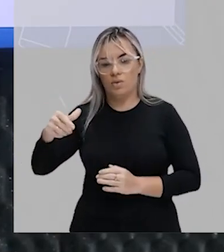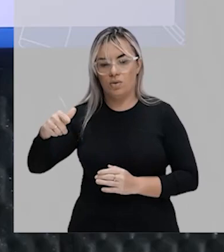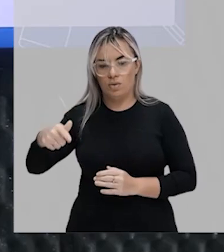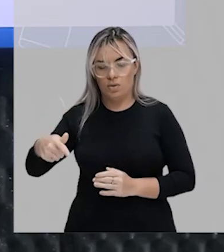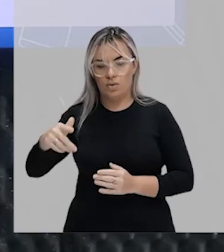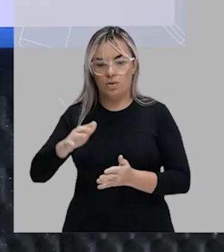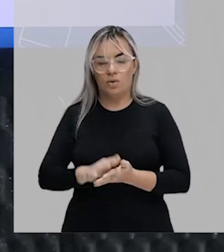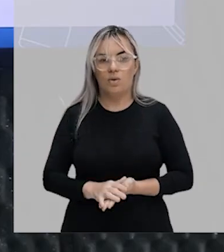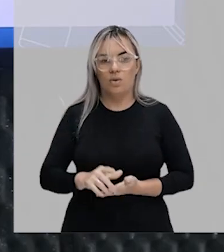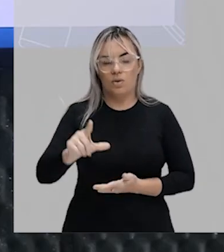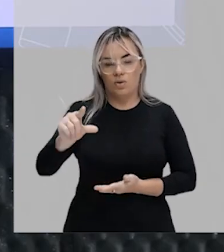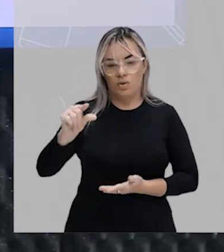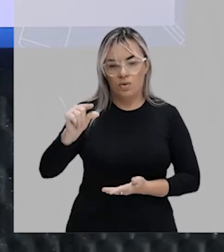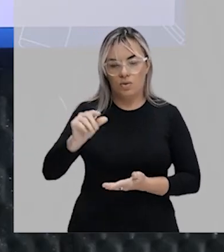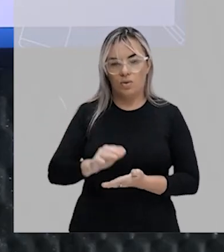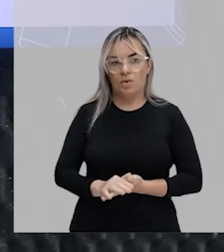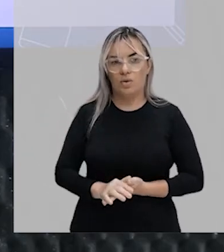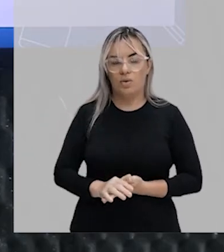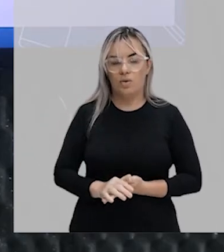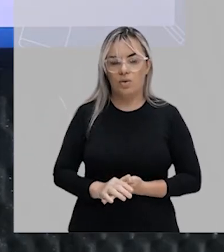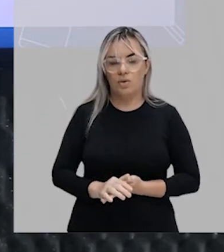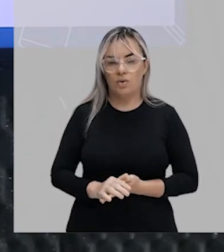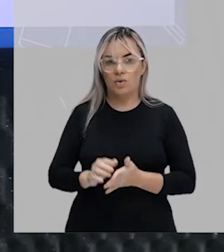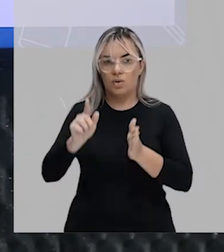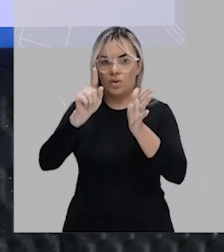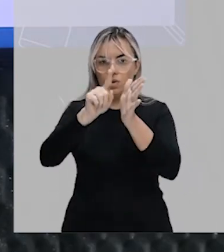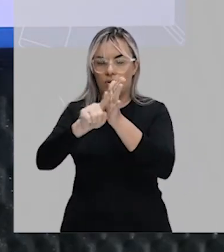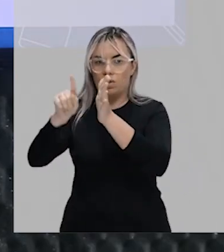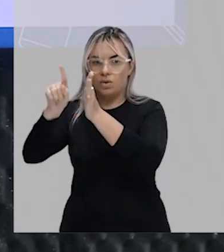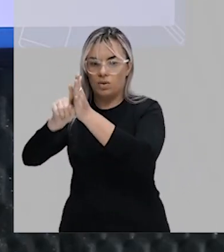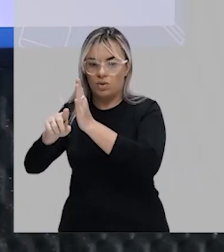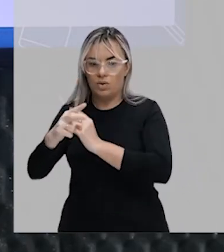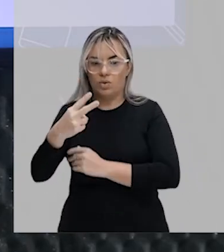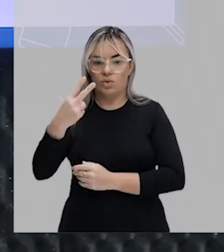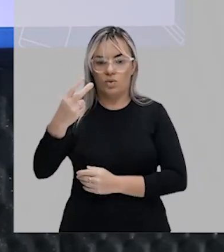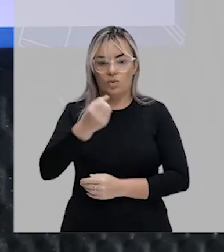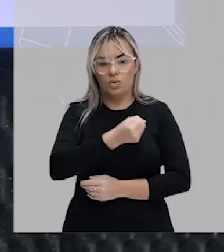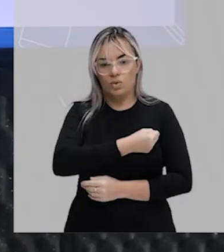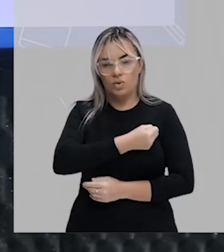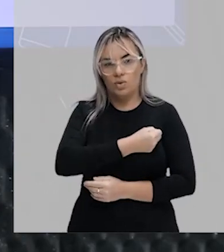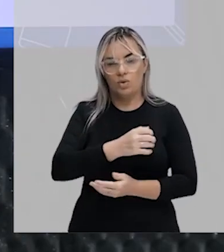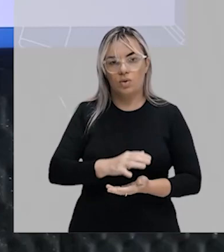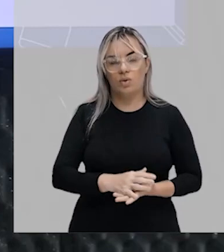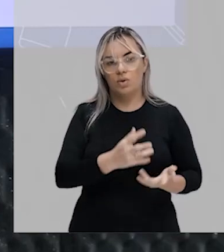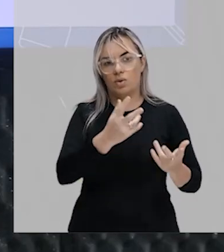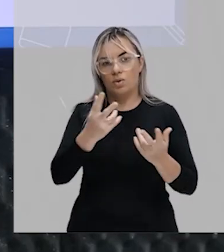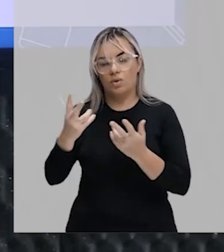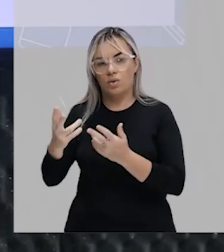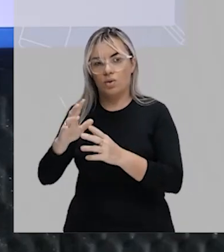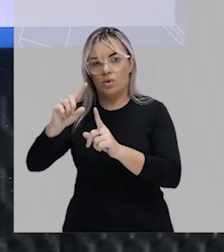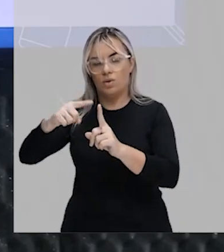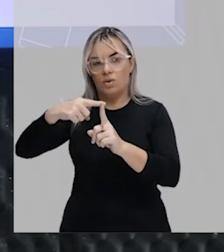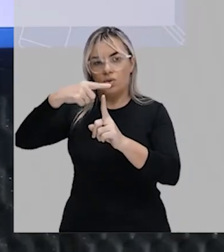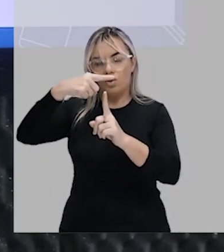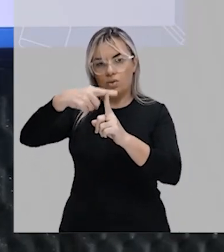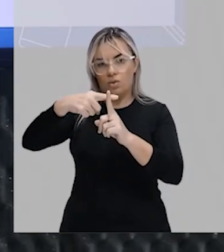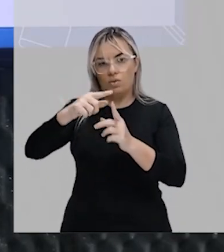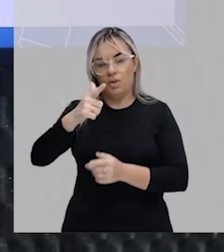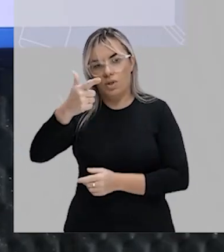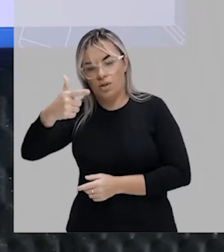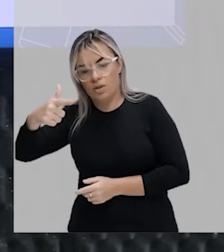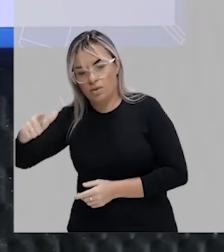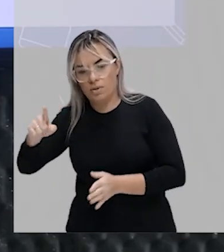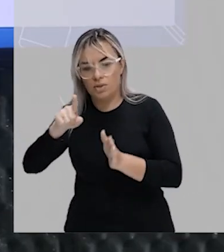Porque eu optei por trabalhar com os dois números negativos, tá? Então, sinais iguais, soma-se e repete o sinal,